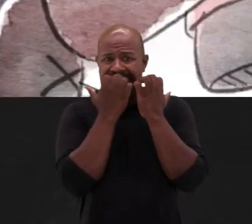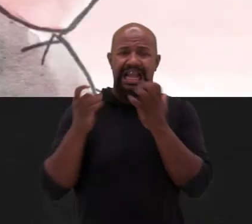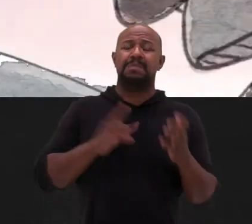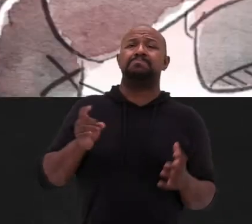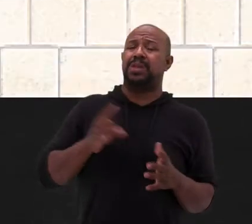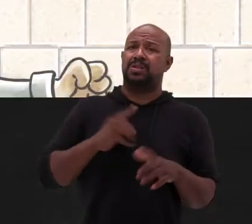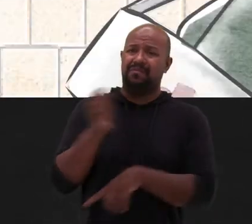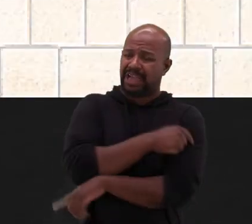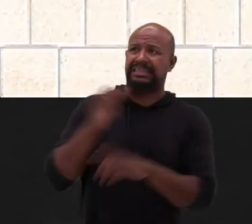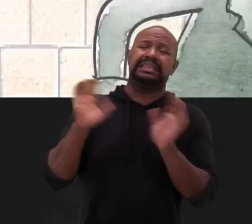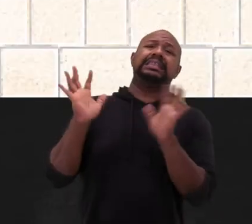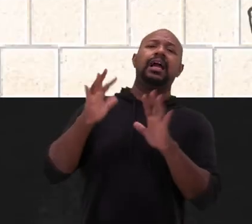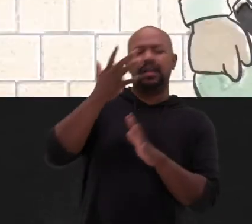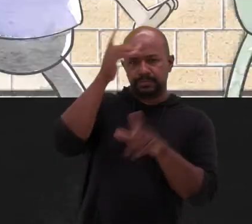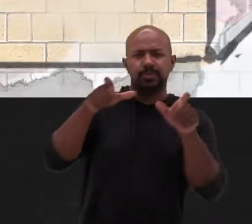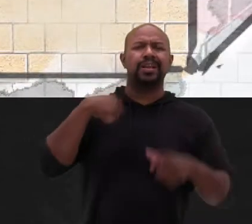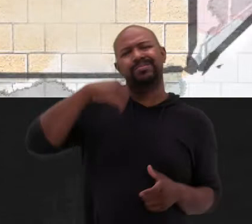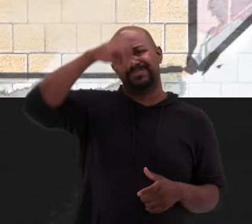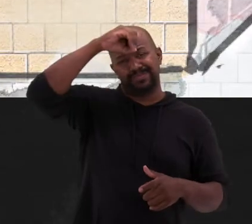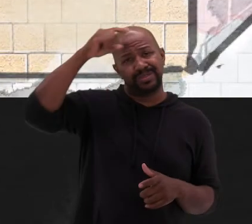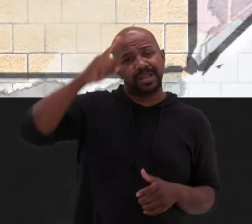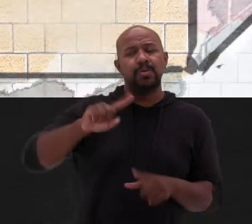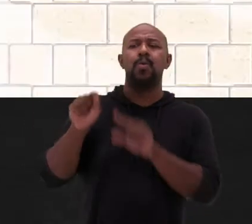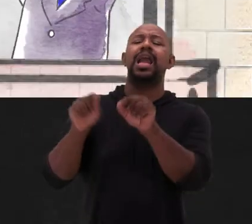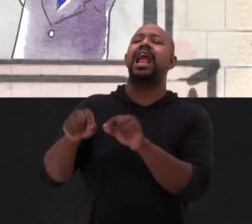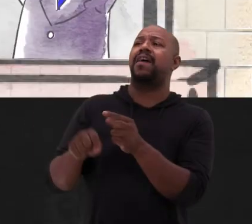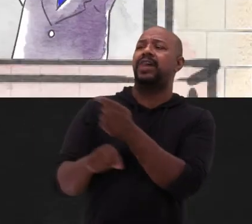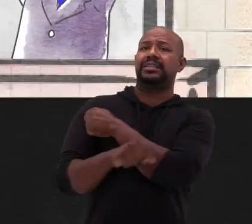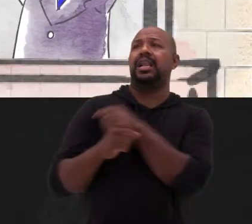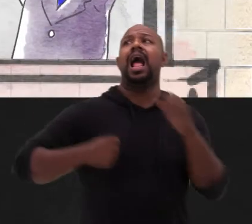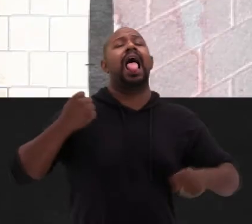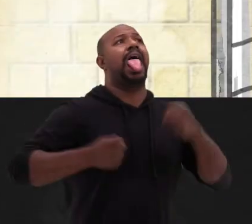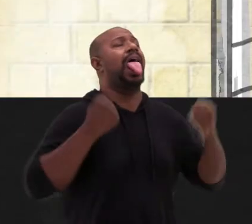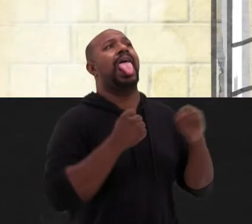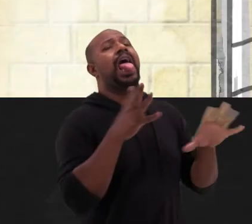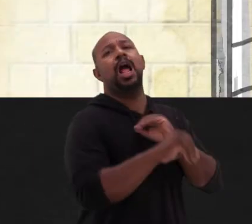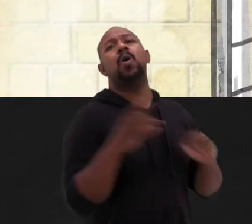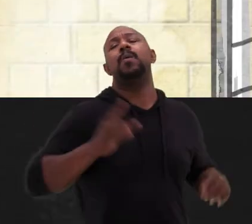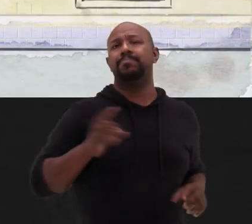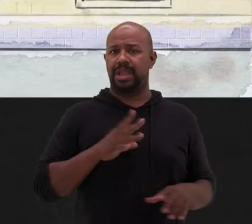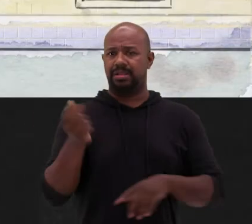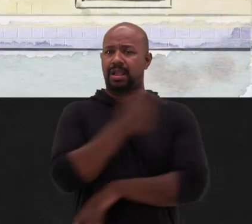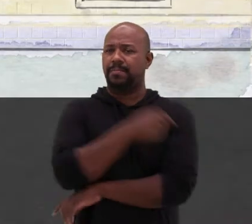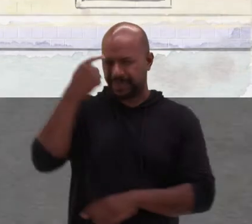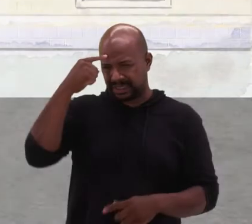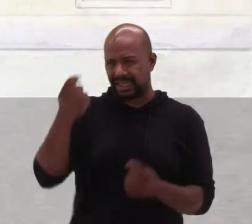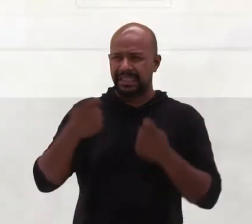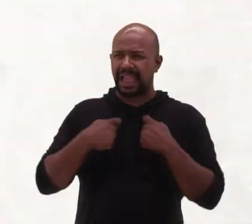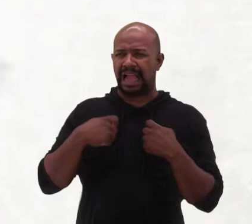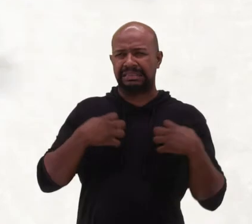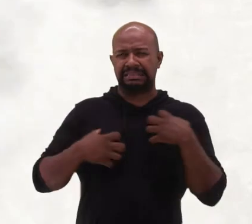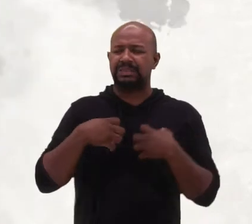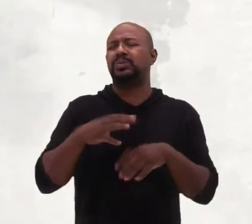vacinadas. As pessoas não sabiam o que eram as vacinas e corriam com medo da injeção, de que a injeção pudesse deixar o